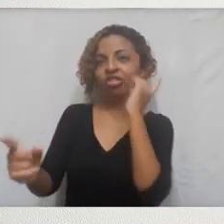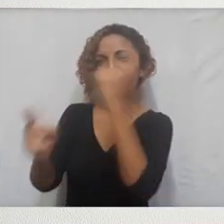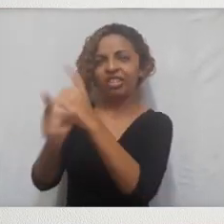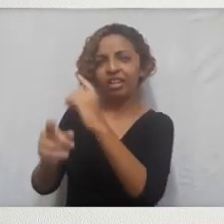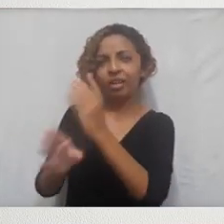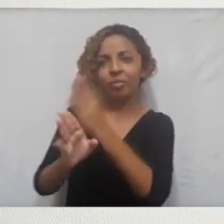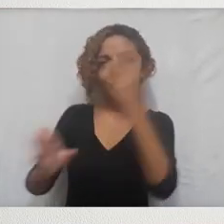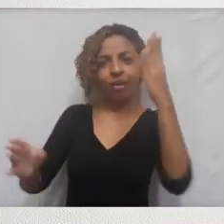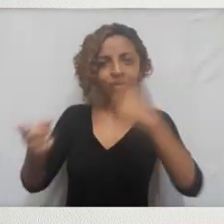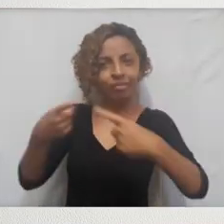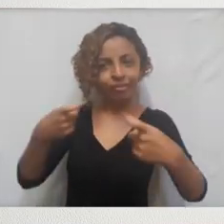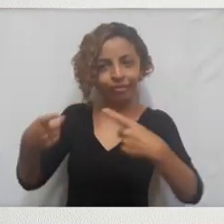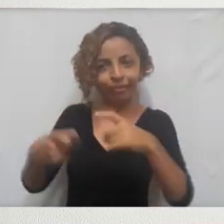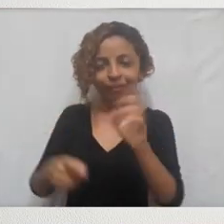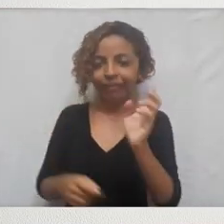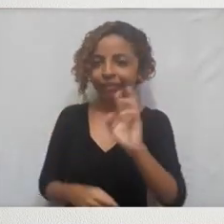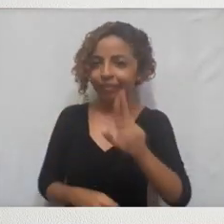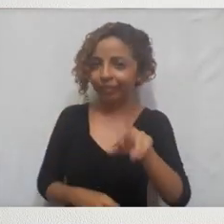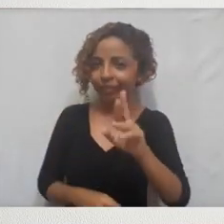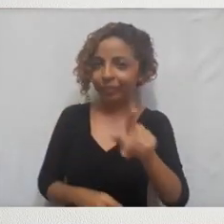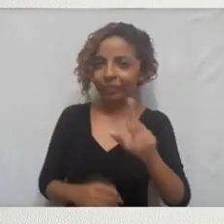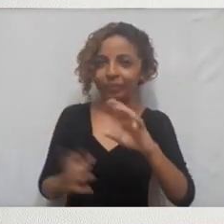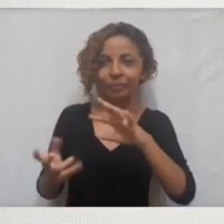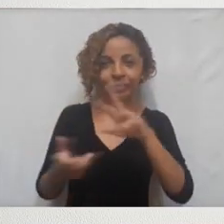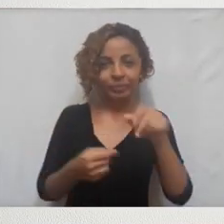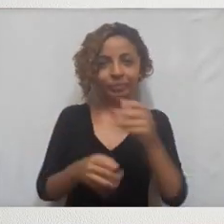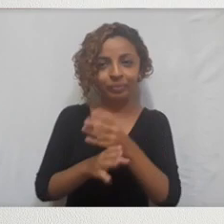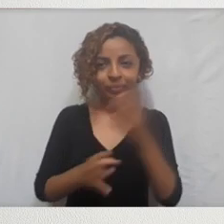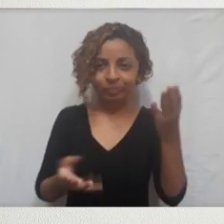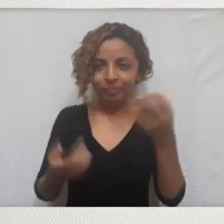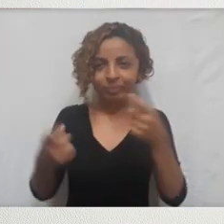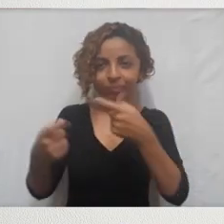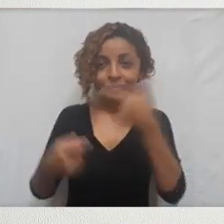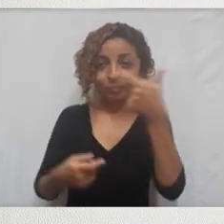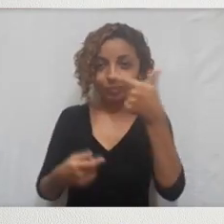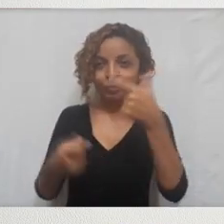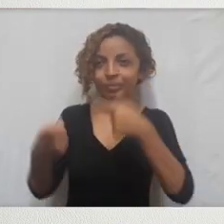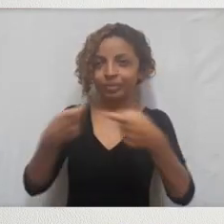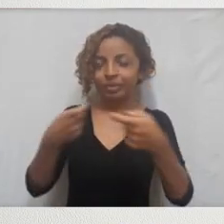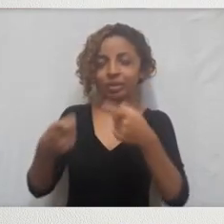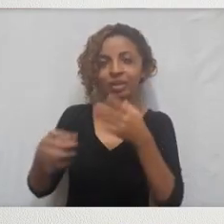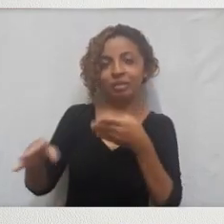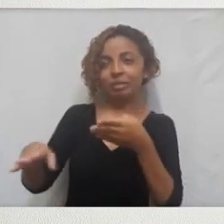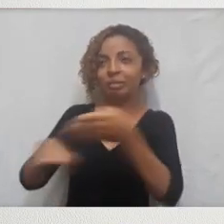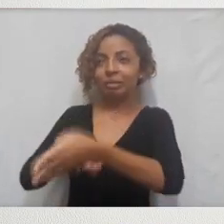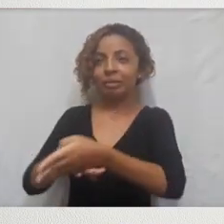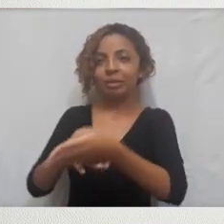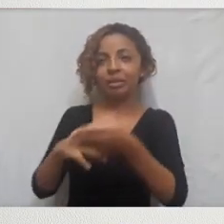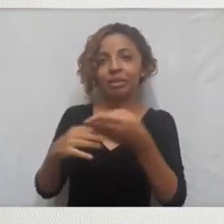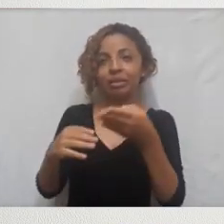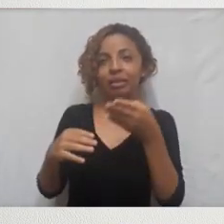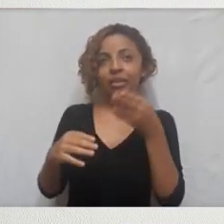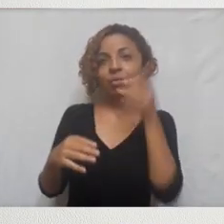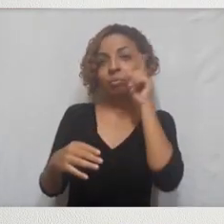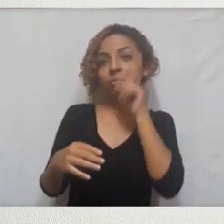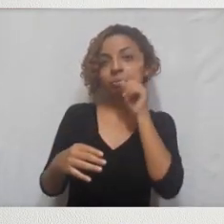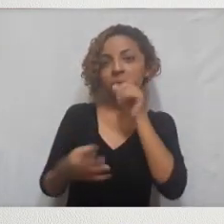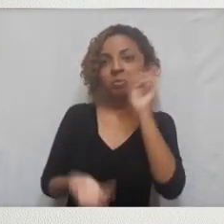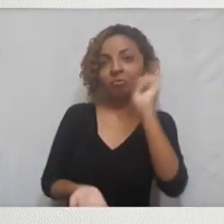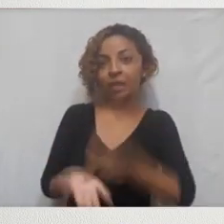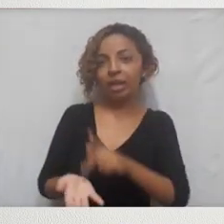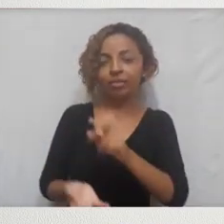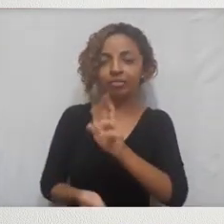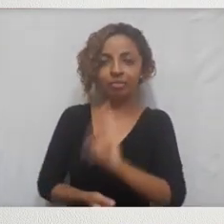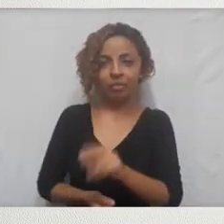os horrores de uma guerra, ainda mais uma guerra mundial, como a Segunda Guerra Mundial, que não adentrou dentro de solo americano.